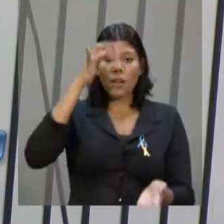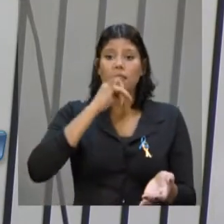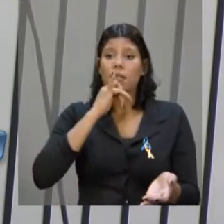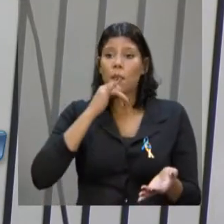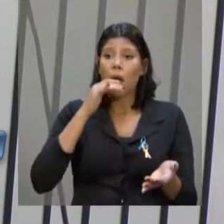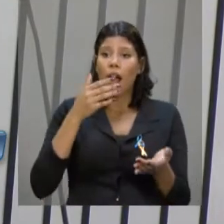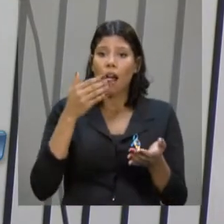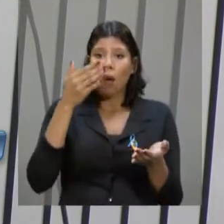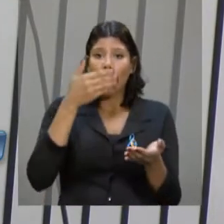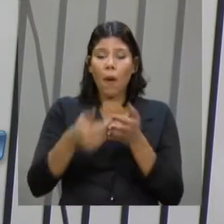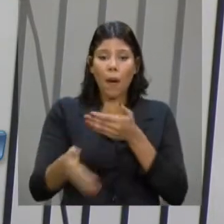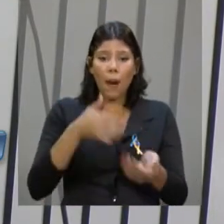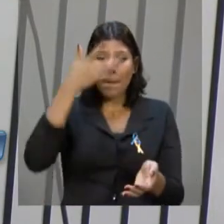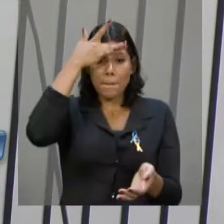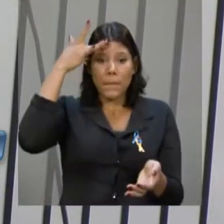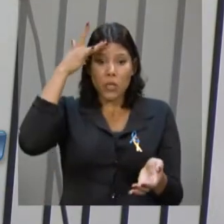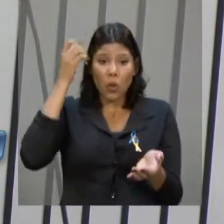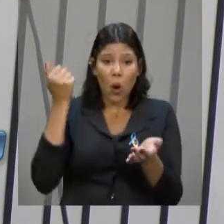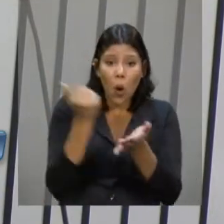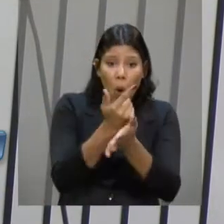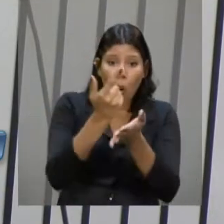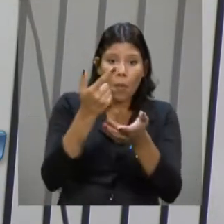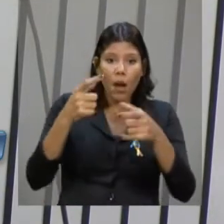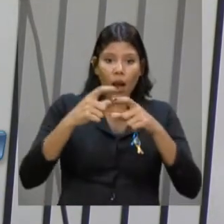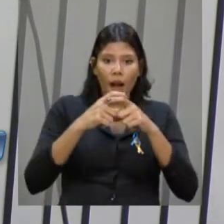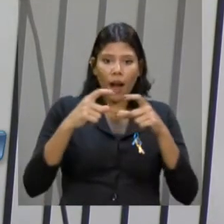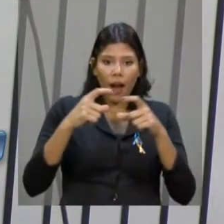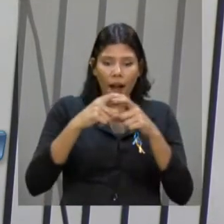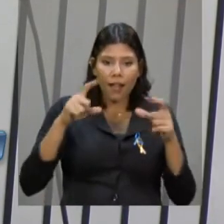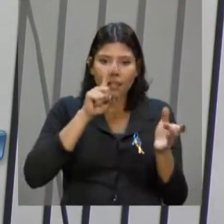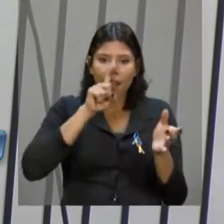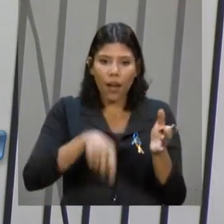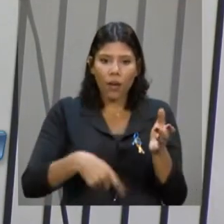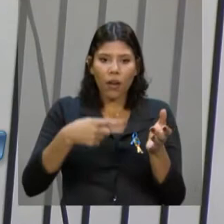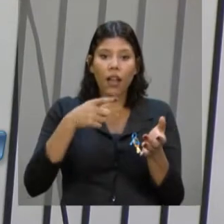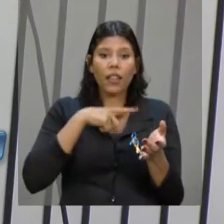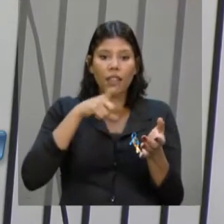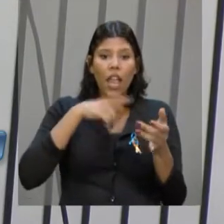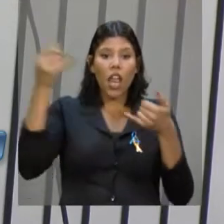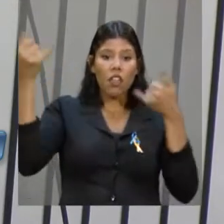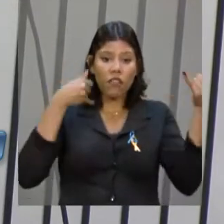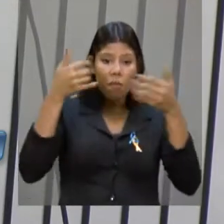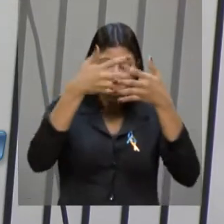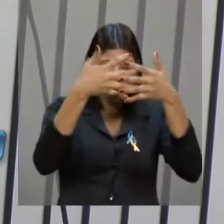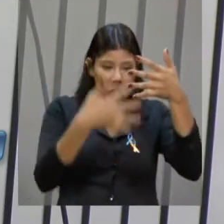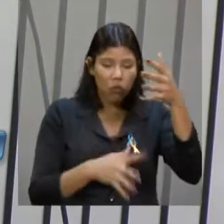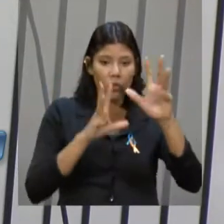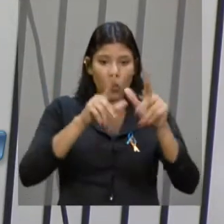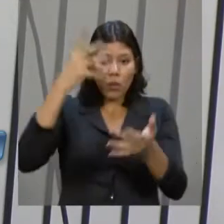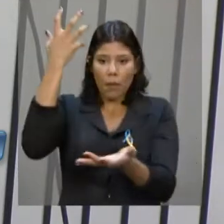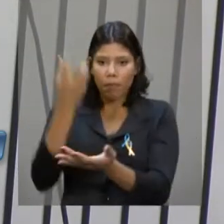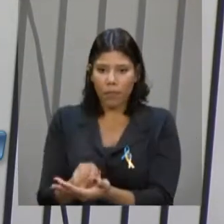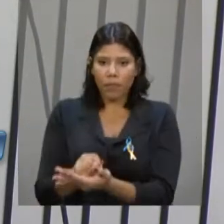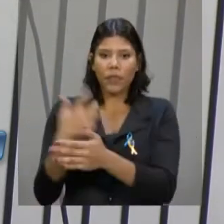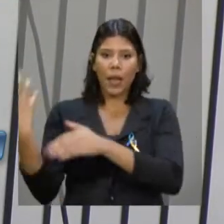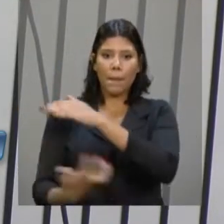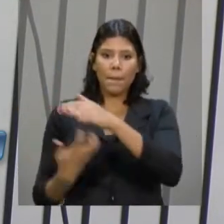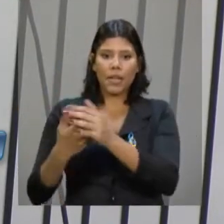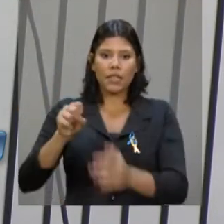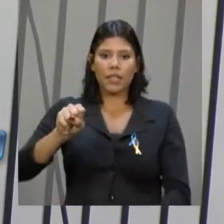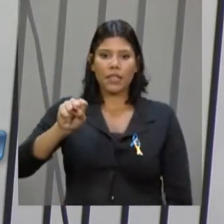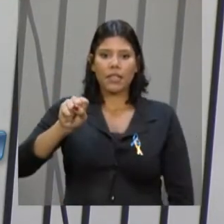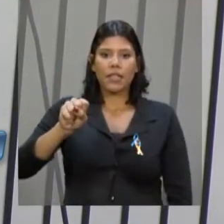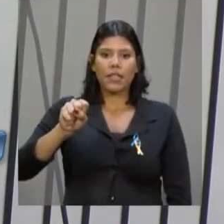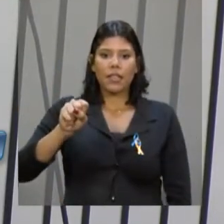quando passa um cartão vai para um sistema que tem banco de dados, e o Dataprev e o CERP têm esse banco de